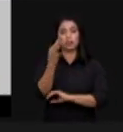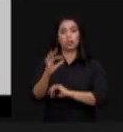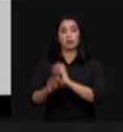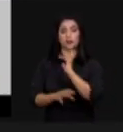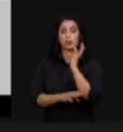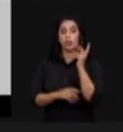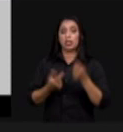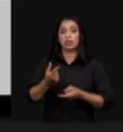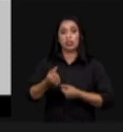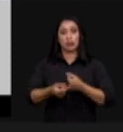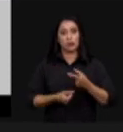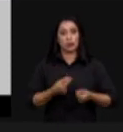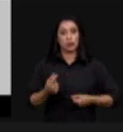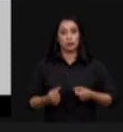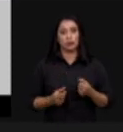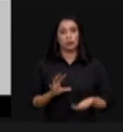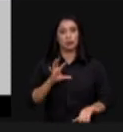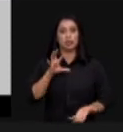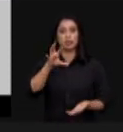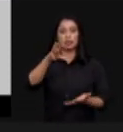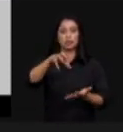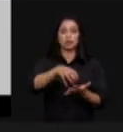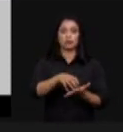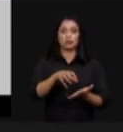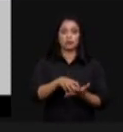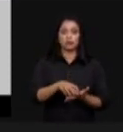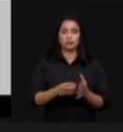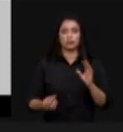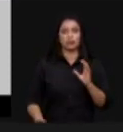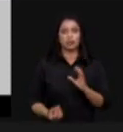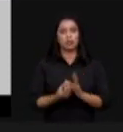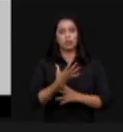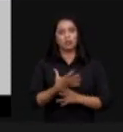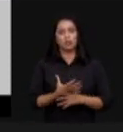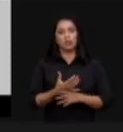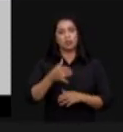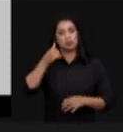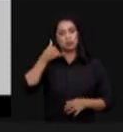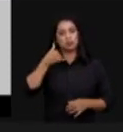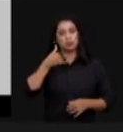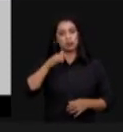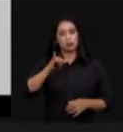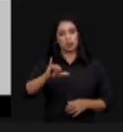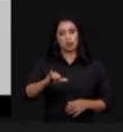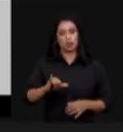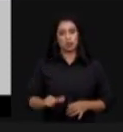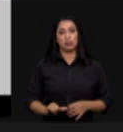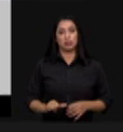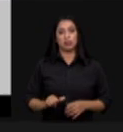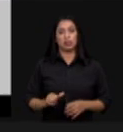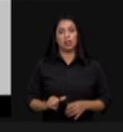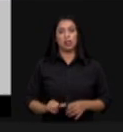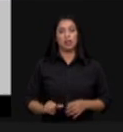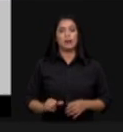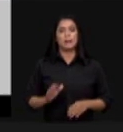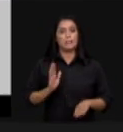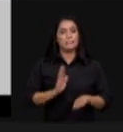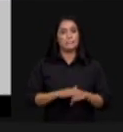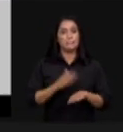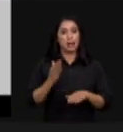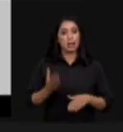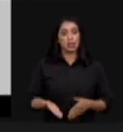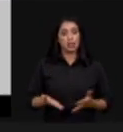economia e o setor as fontes renováveis de energia recebem mais do que o incentivo